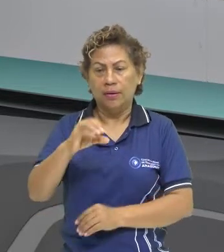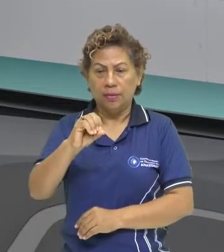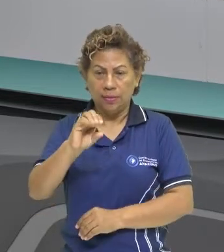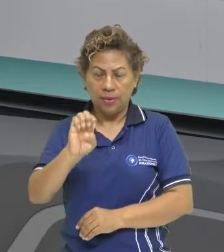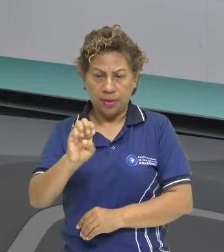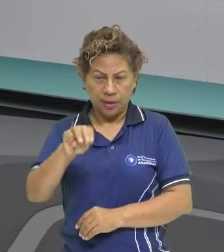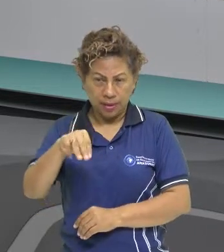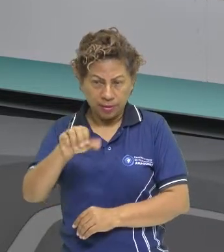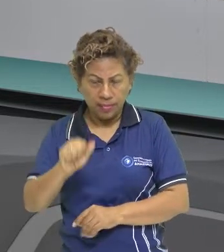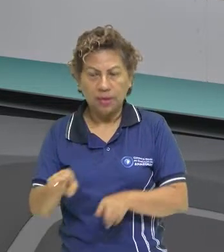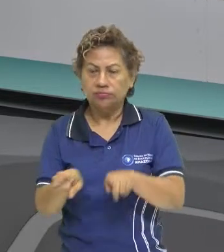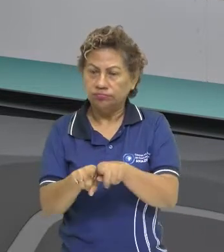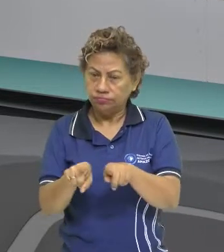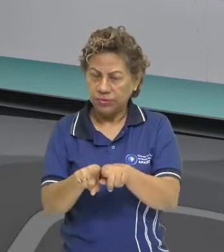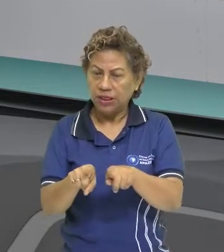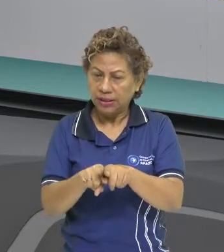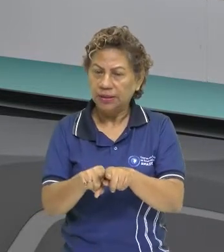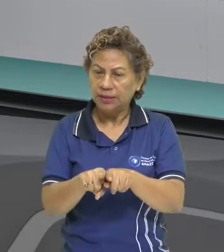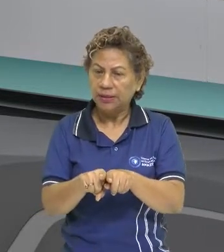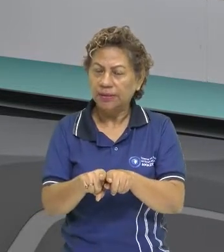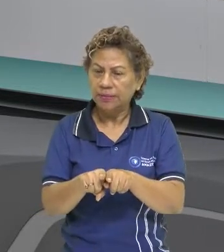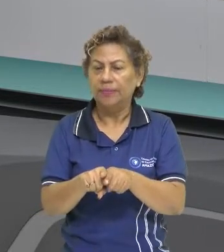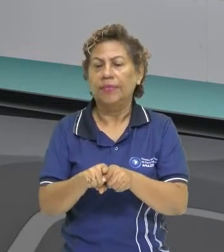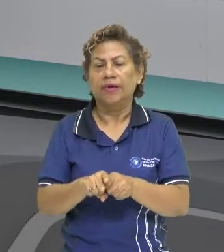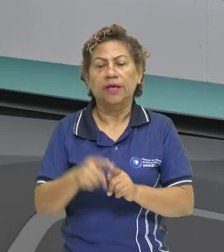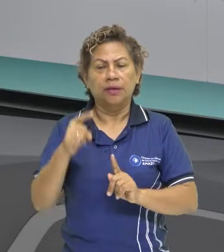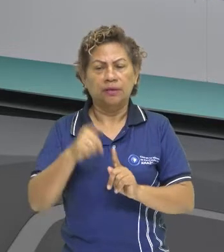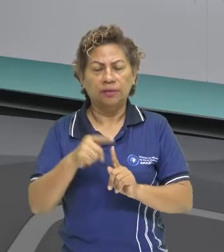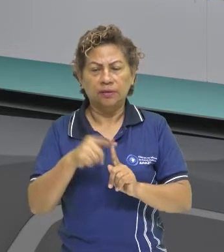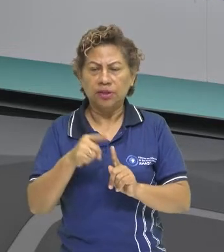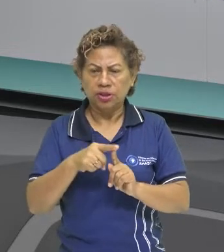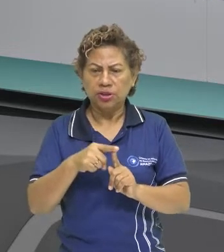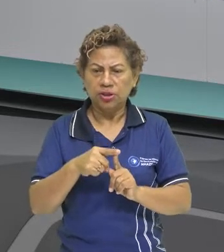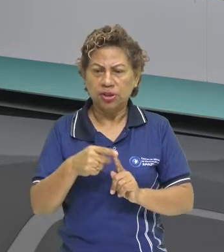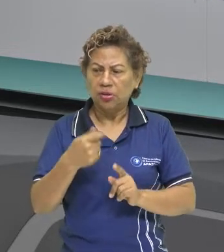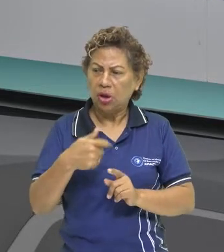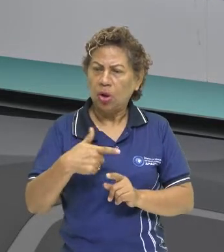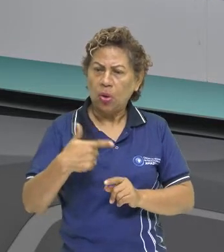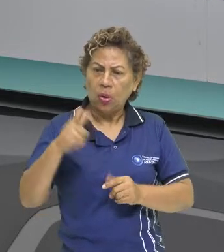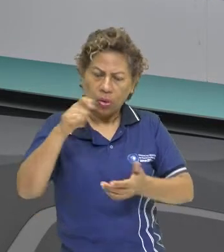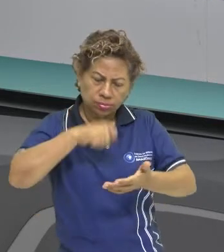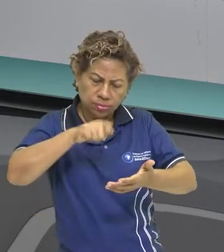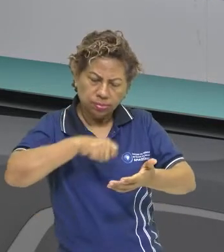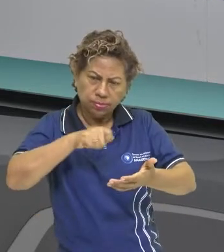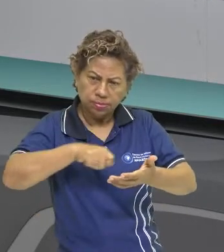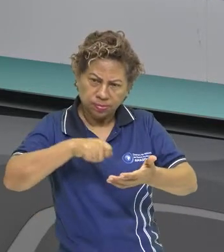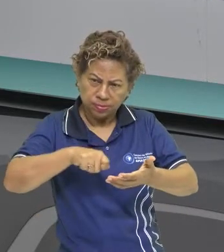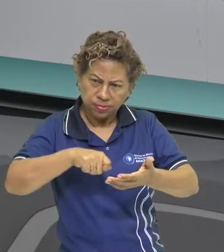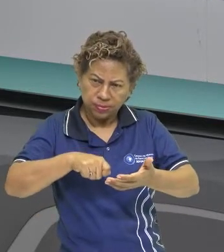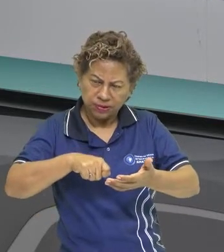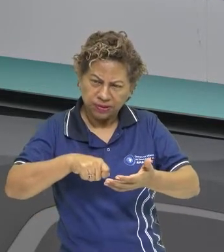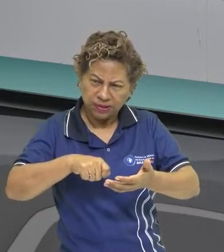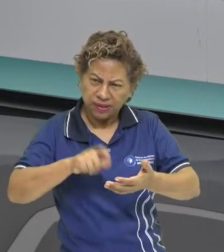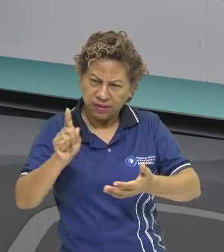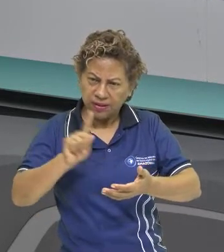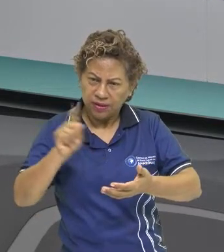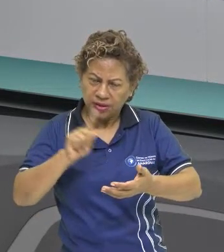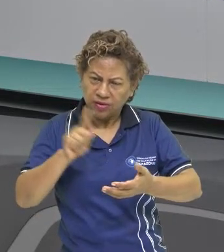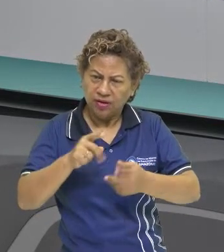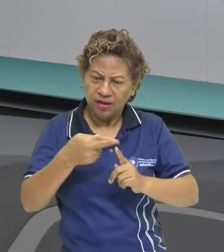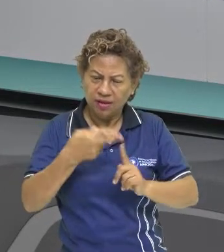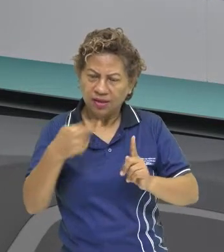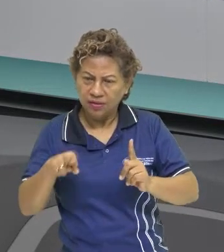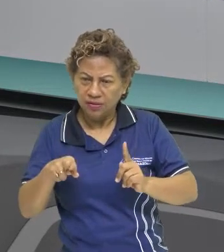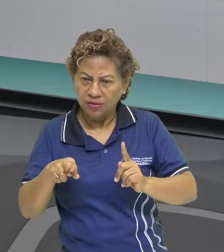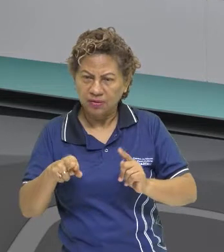essas peças teatrais com caráter mundano também, que não era só religioso? Sim, não era só de